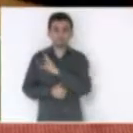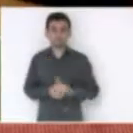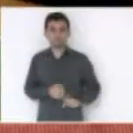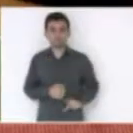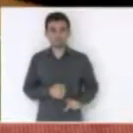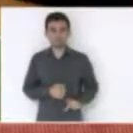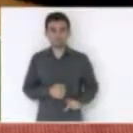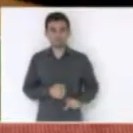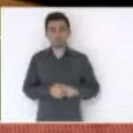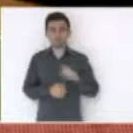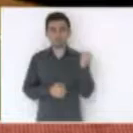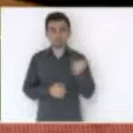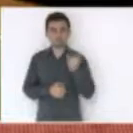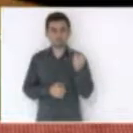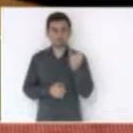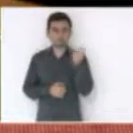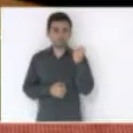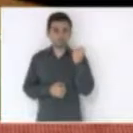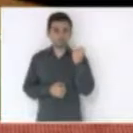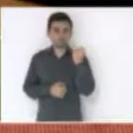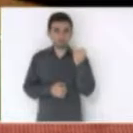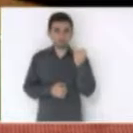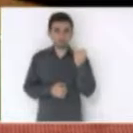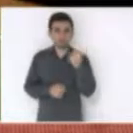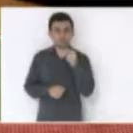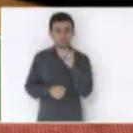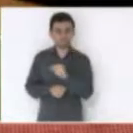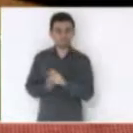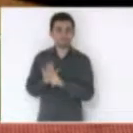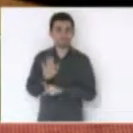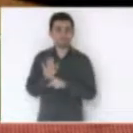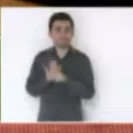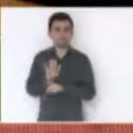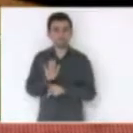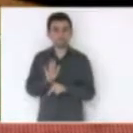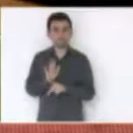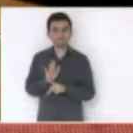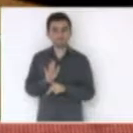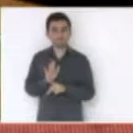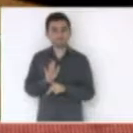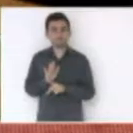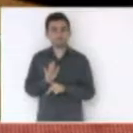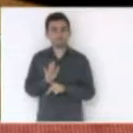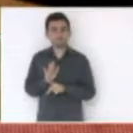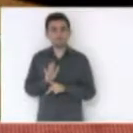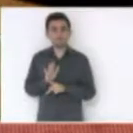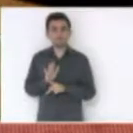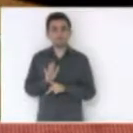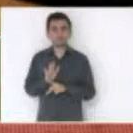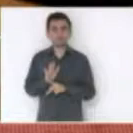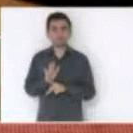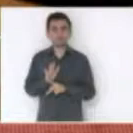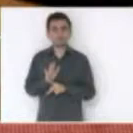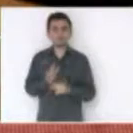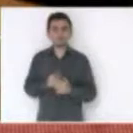a importância desse projeto é fundamental